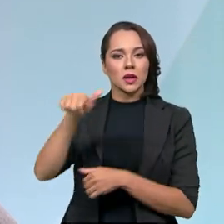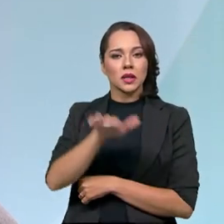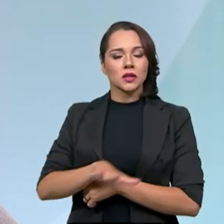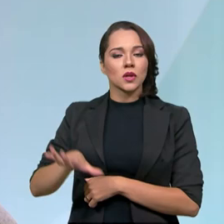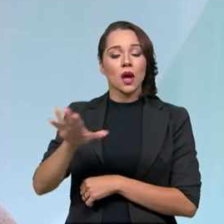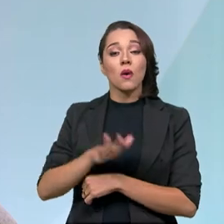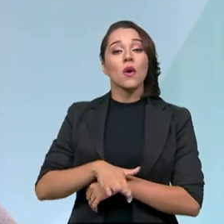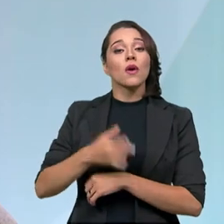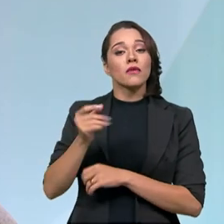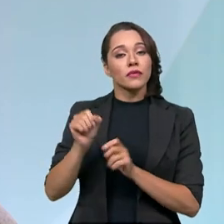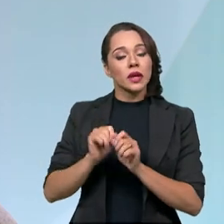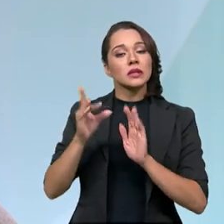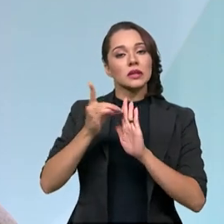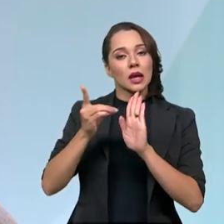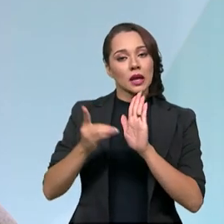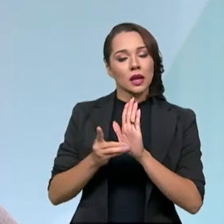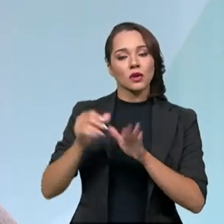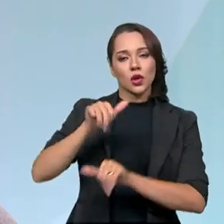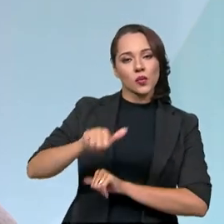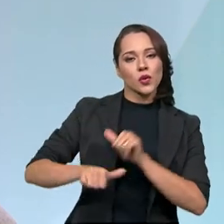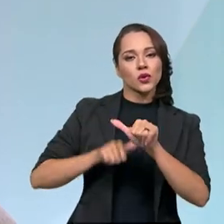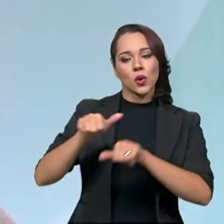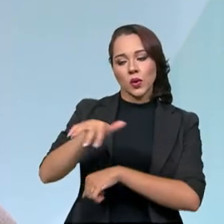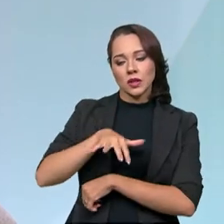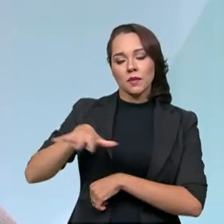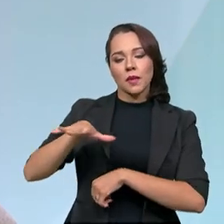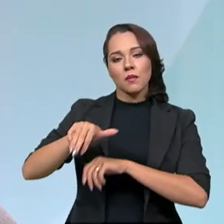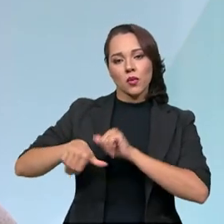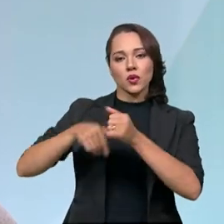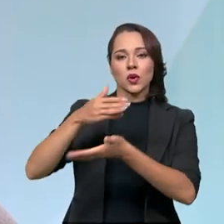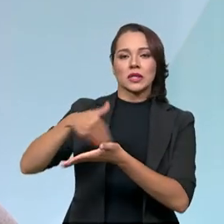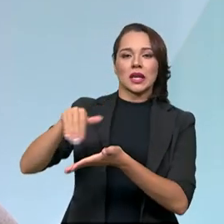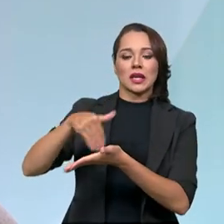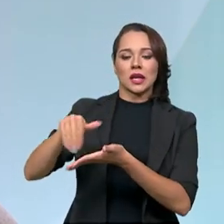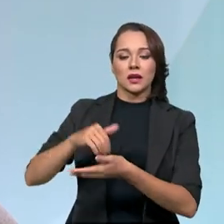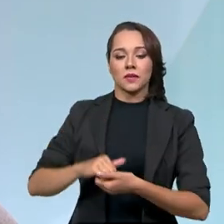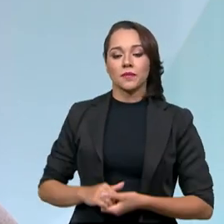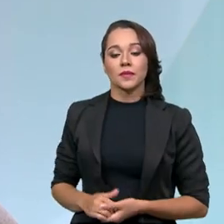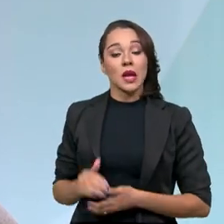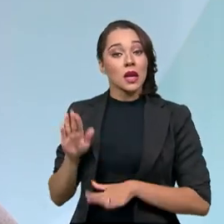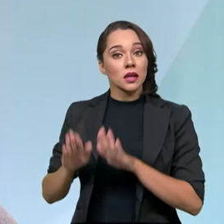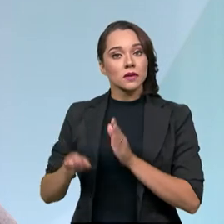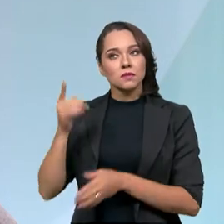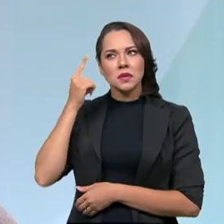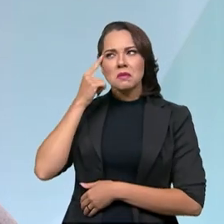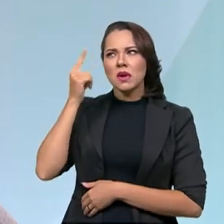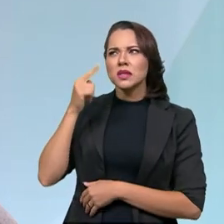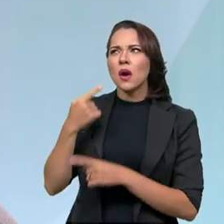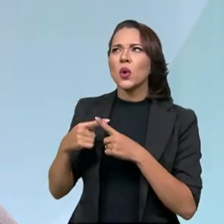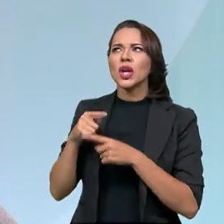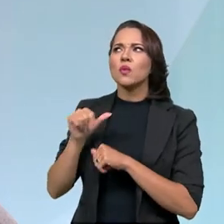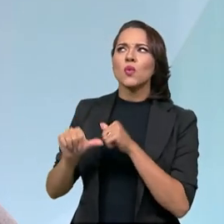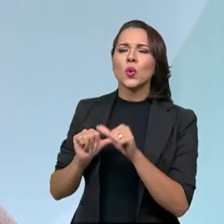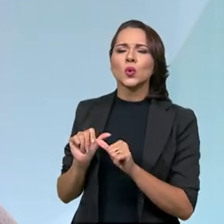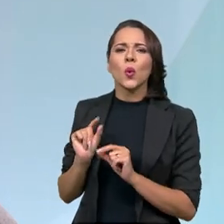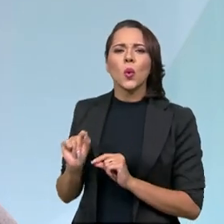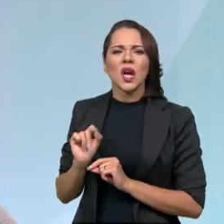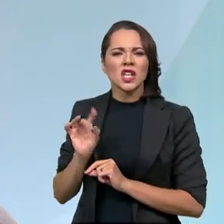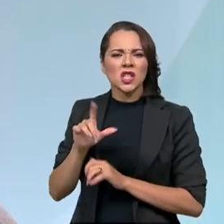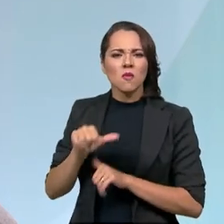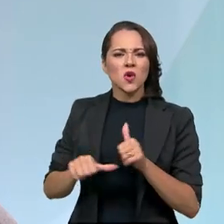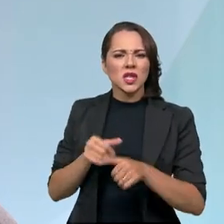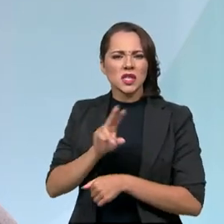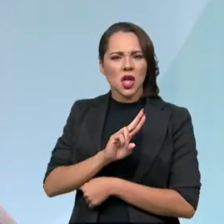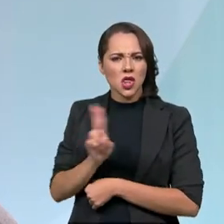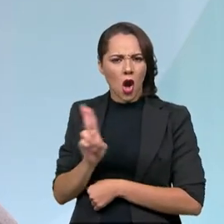de Trânsito, um decreto que transformou o departamento em secretaria. E, às vezes, as pessoas perguntam, mas o que mudou? É só uma